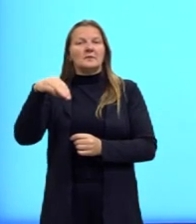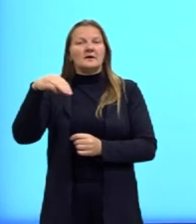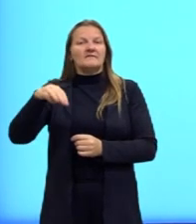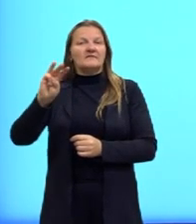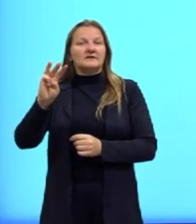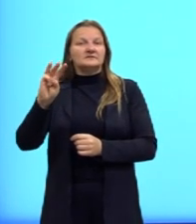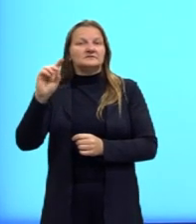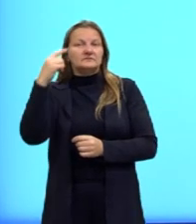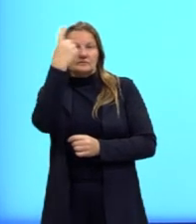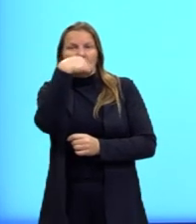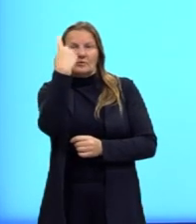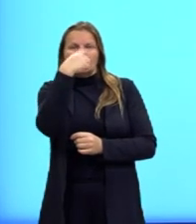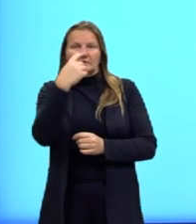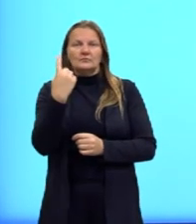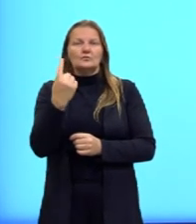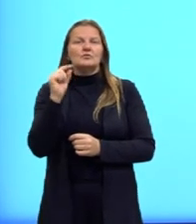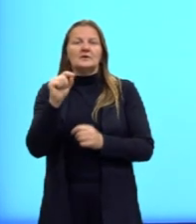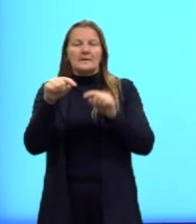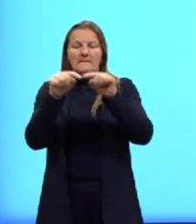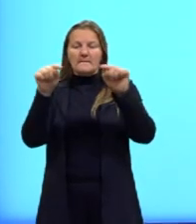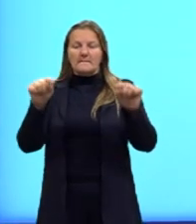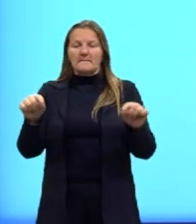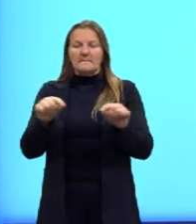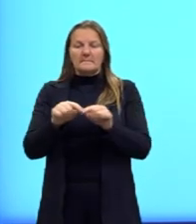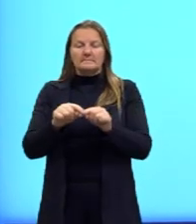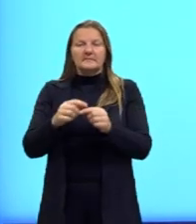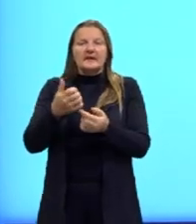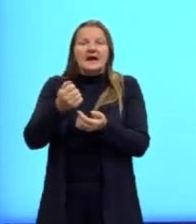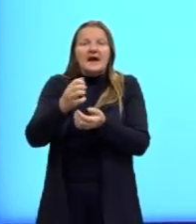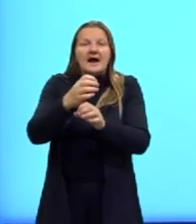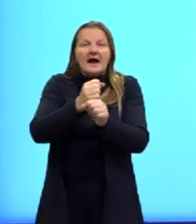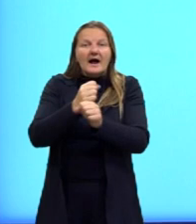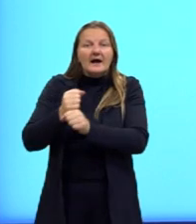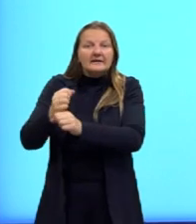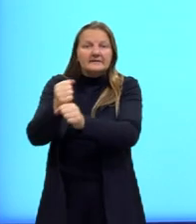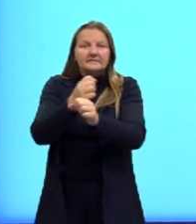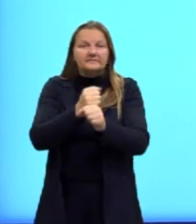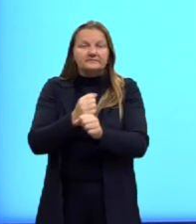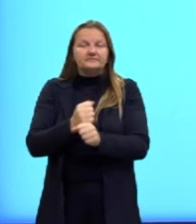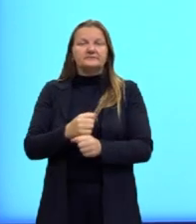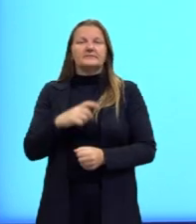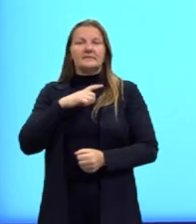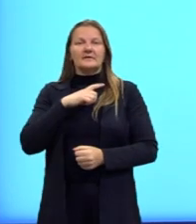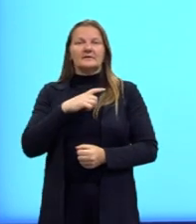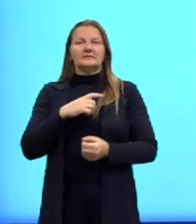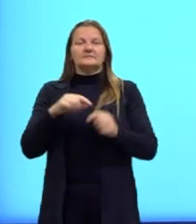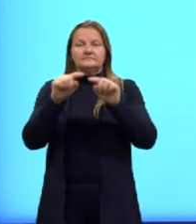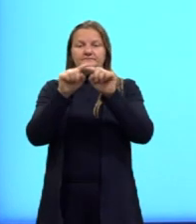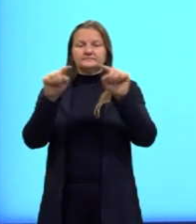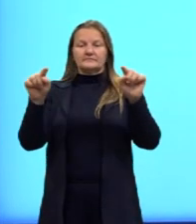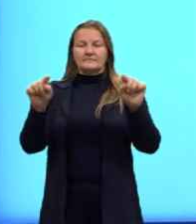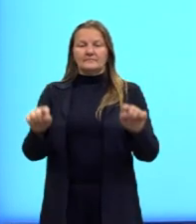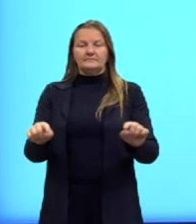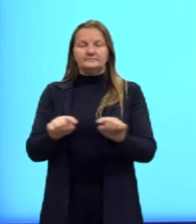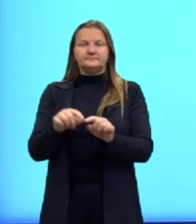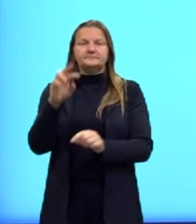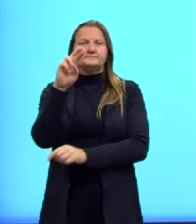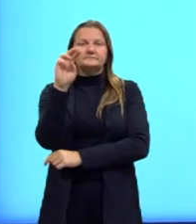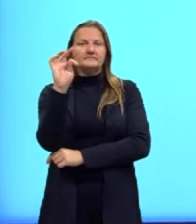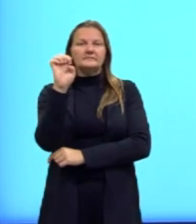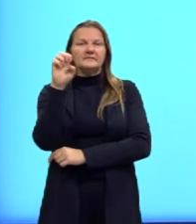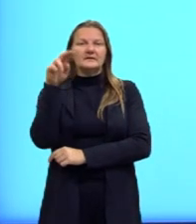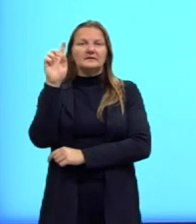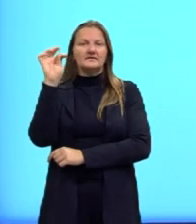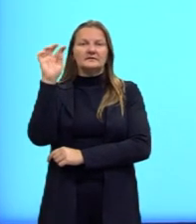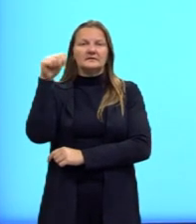o metro quadrado? A área, né, gente? Nós temos ali painéis retangulares. Então, quando a gente fala em